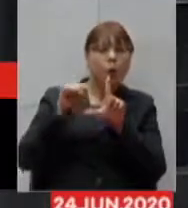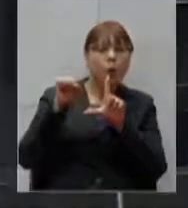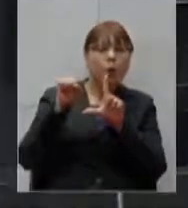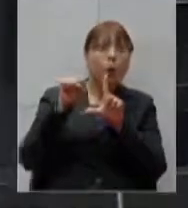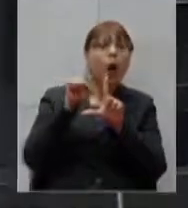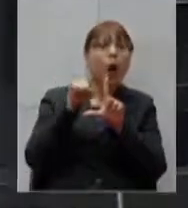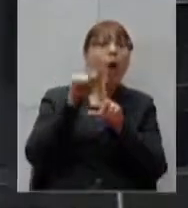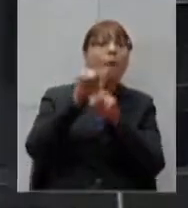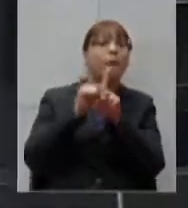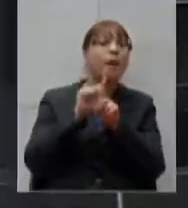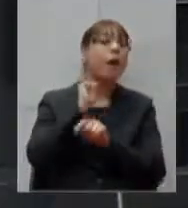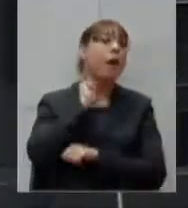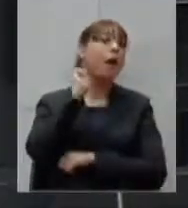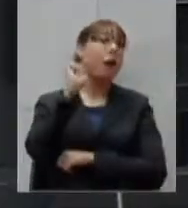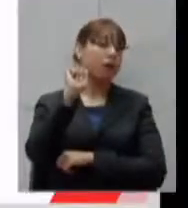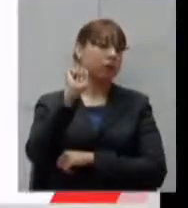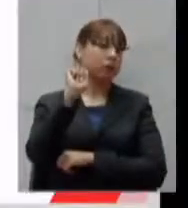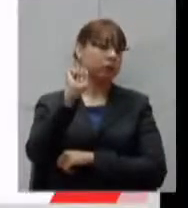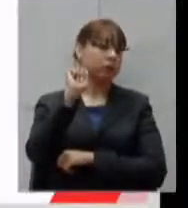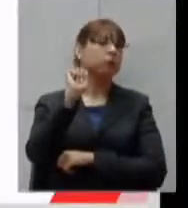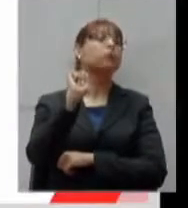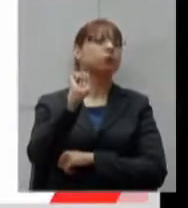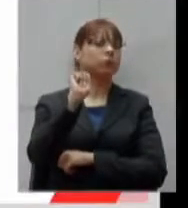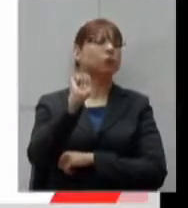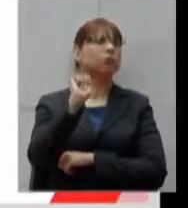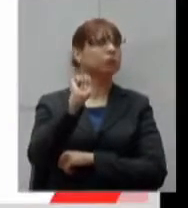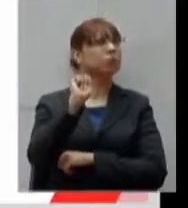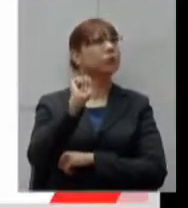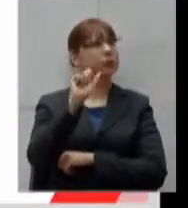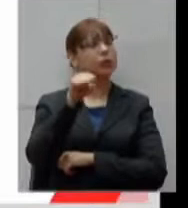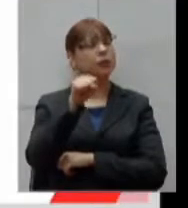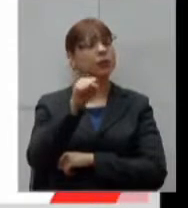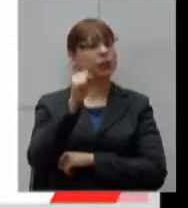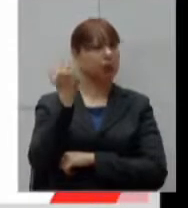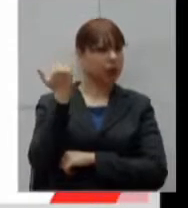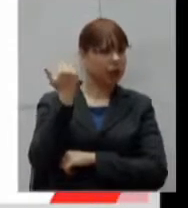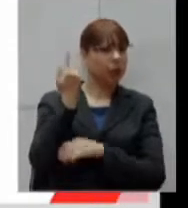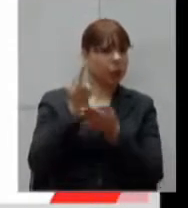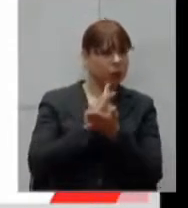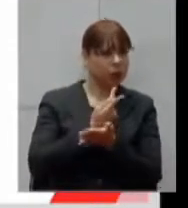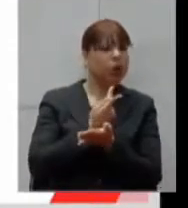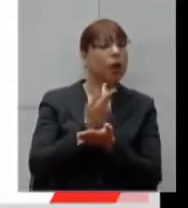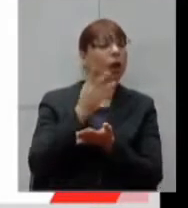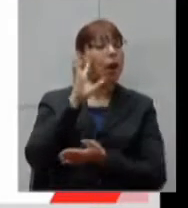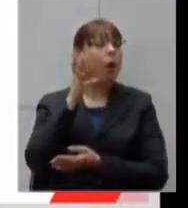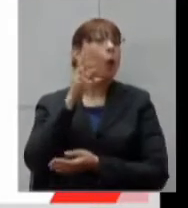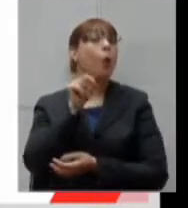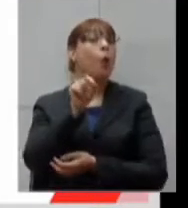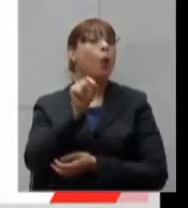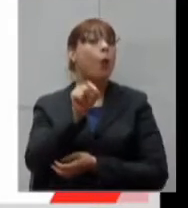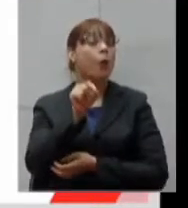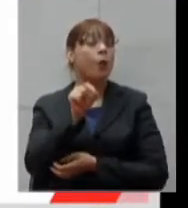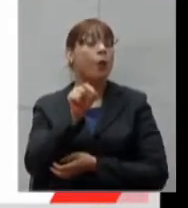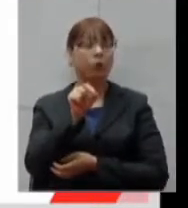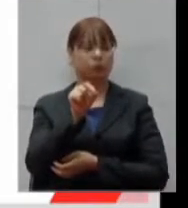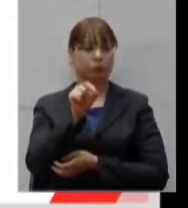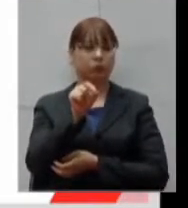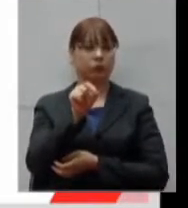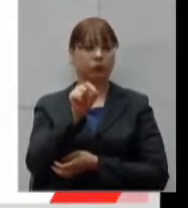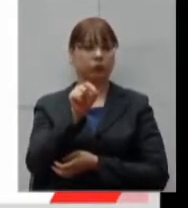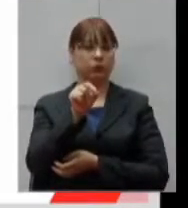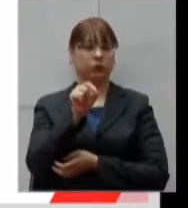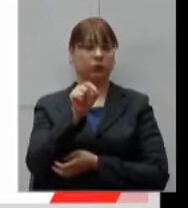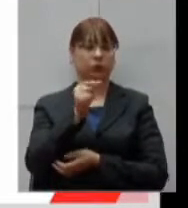e, obviamente, naquele momento tomou-se a decisão de se